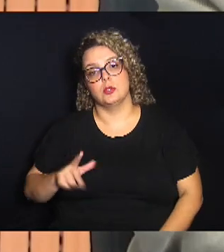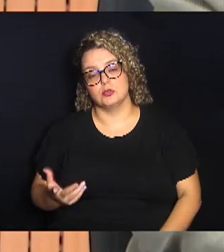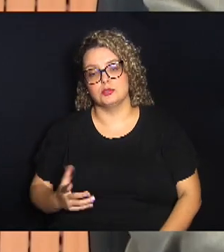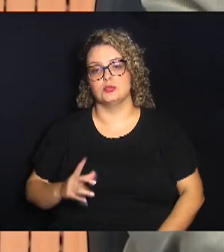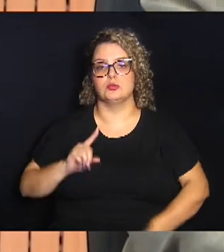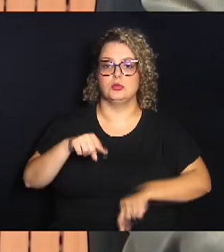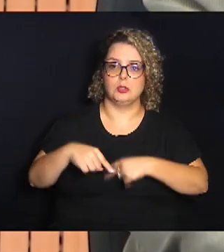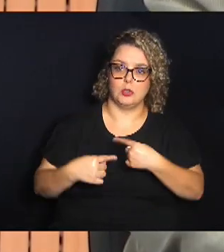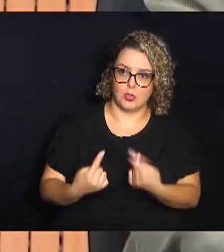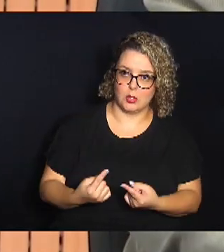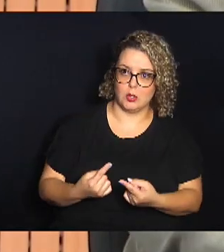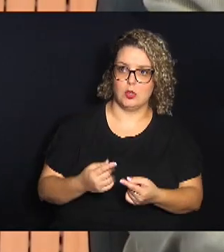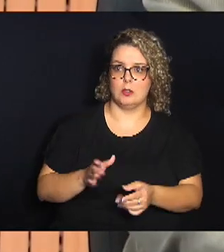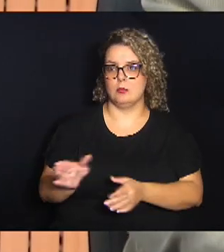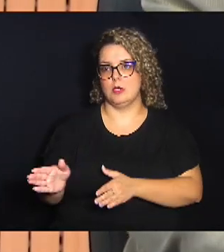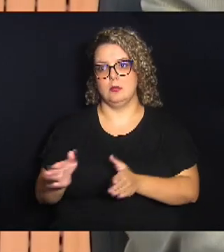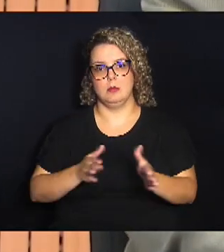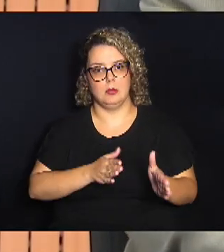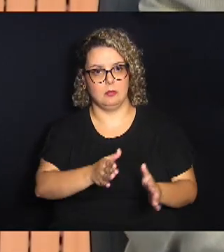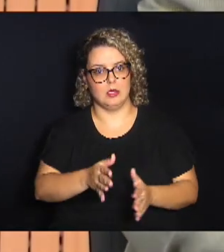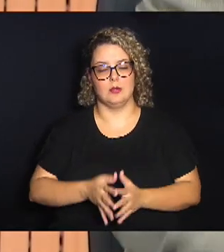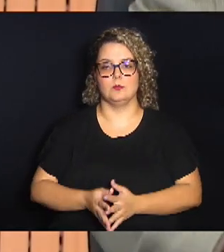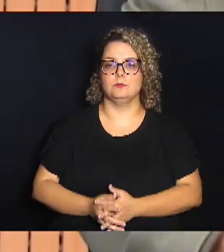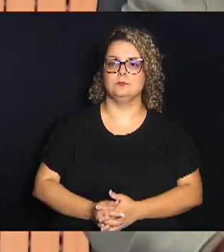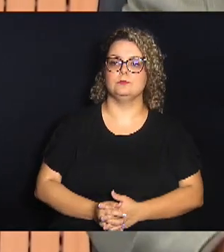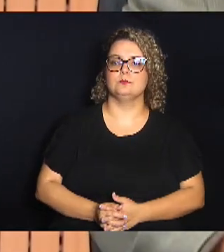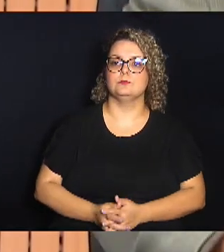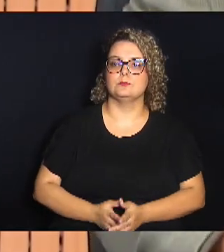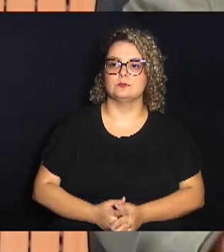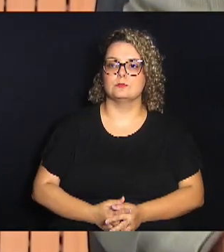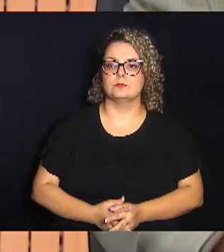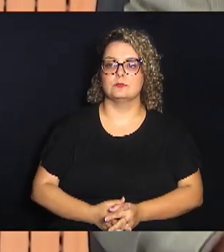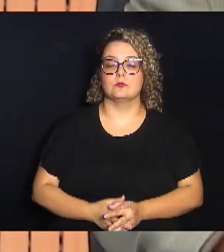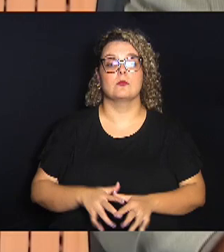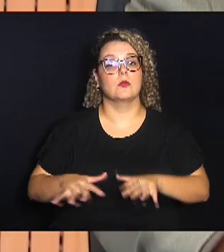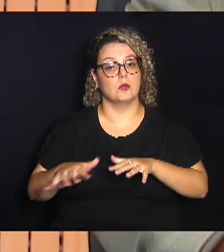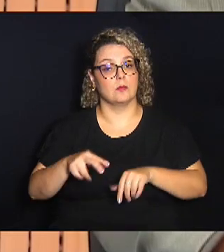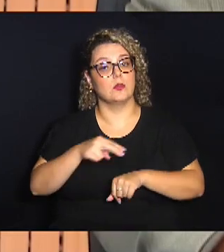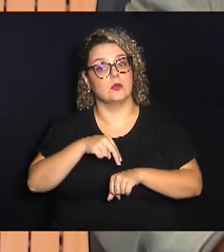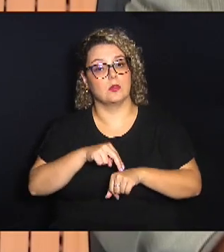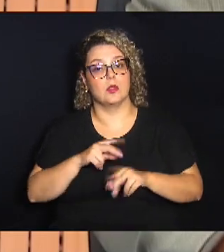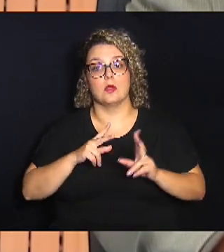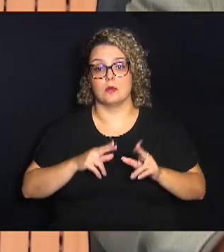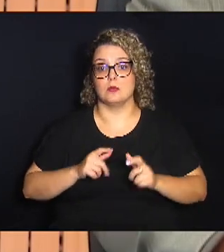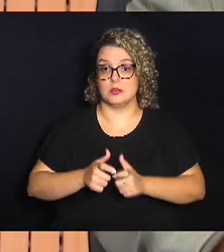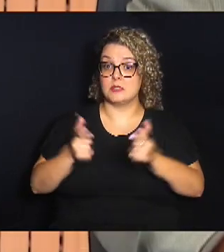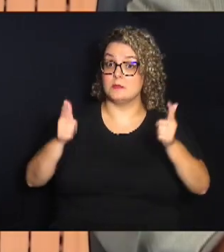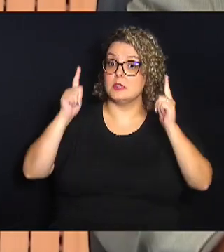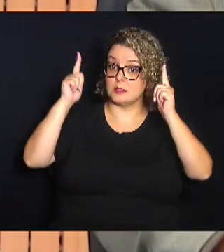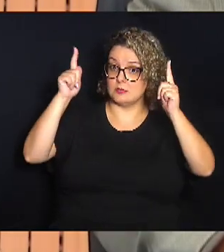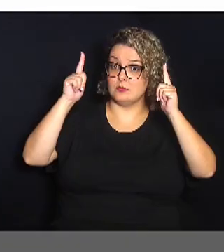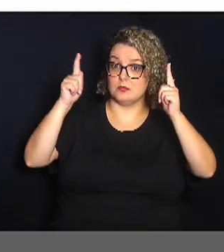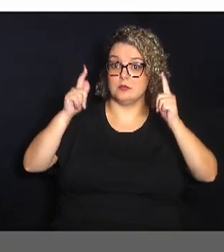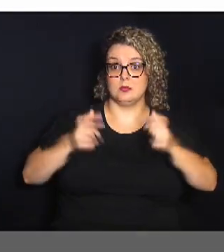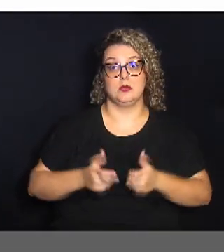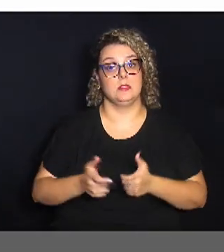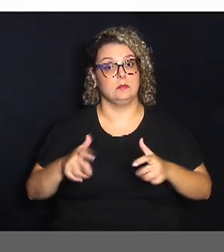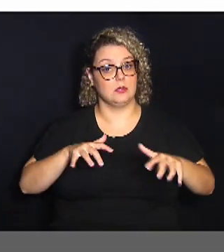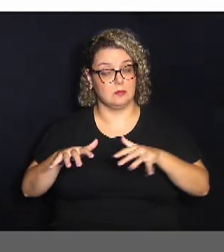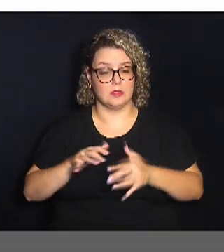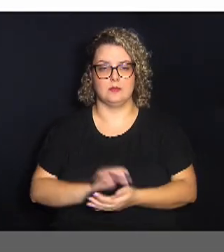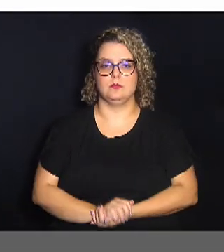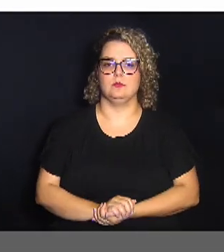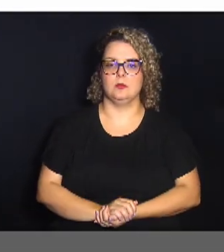direções, os movimentos nacionais, como as grandes greves, as grandes mobilizações. A